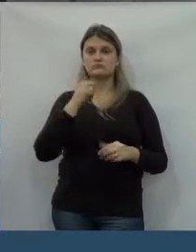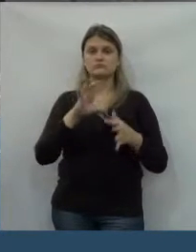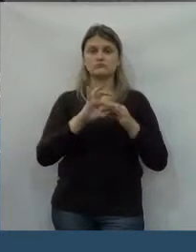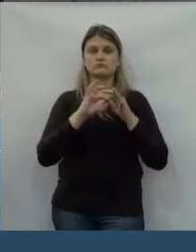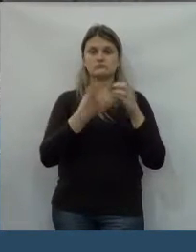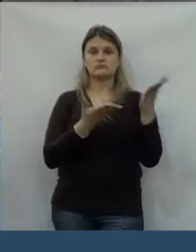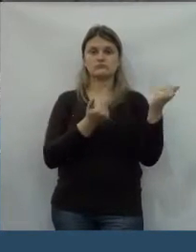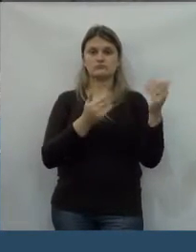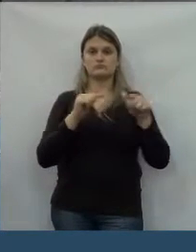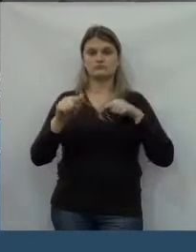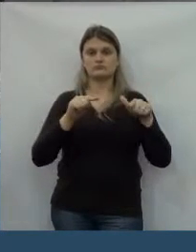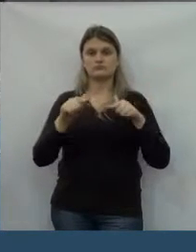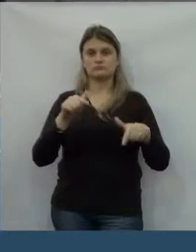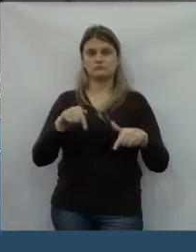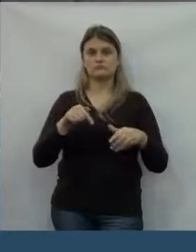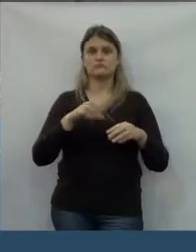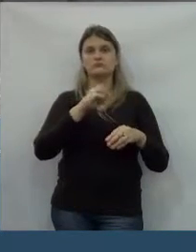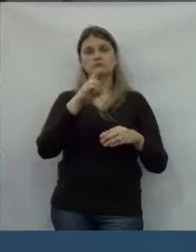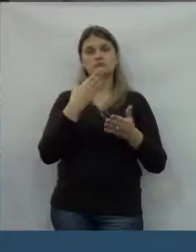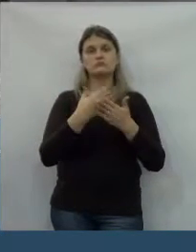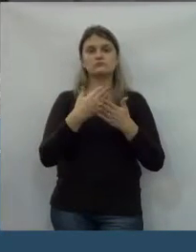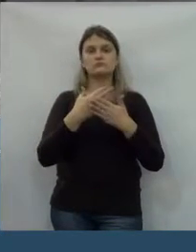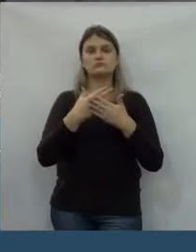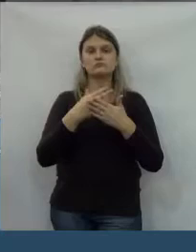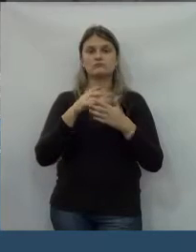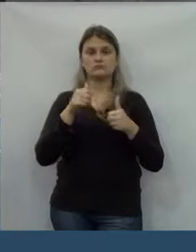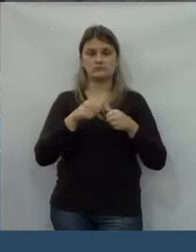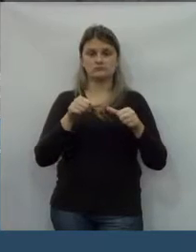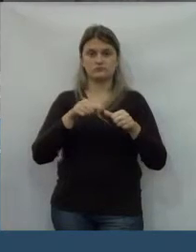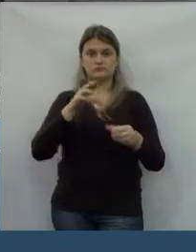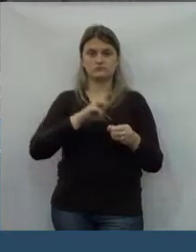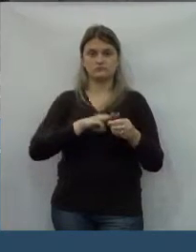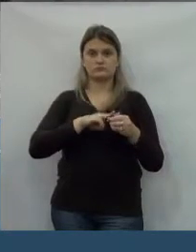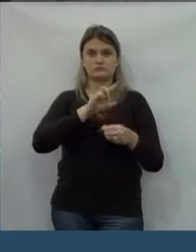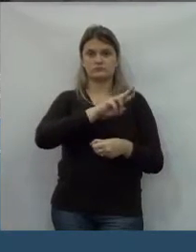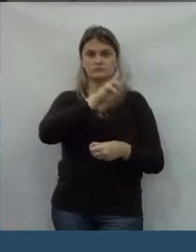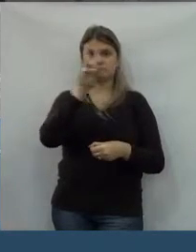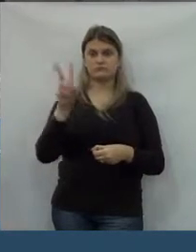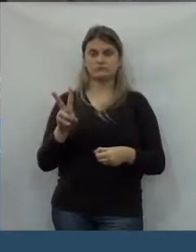poder segurar nossos jovens e que permaneçam no nosso município.